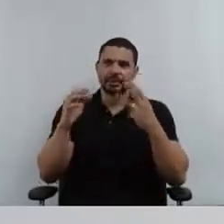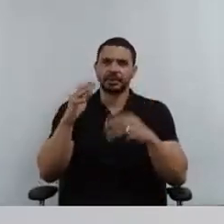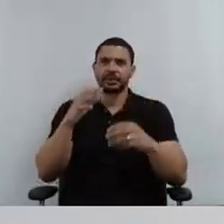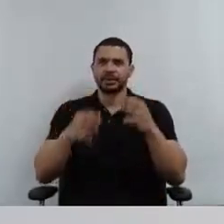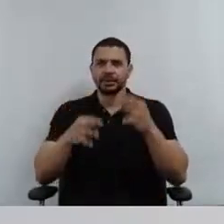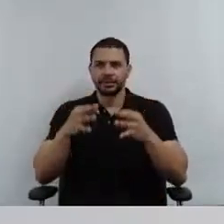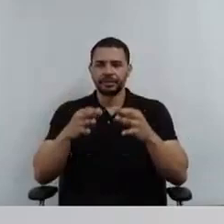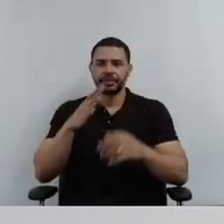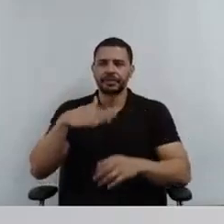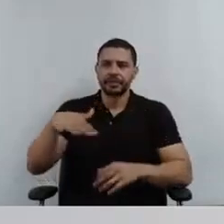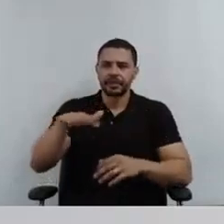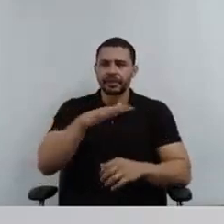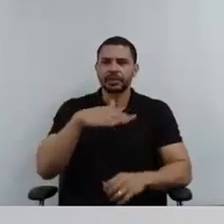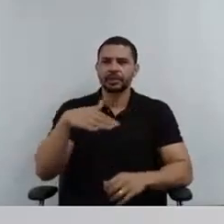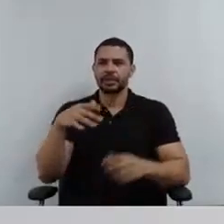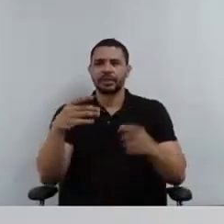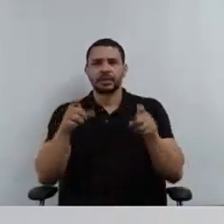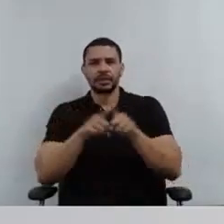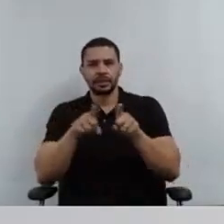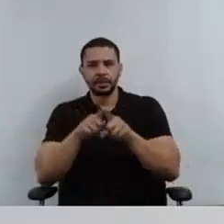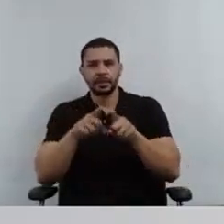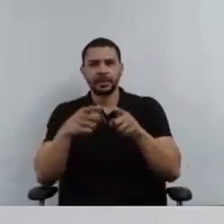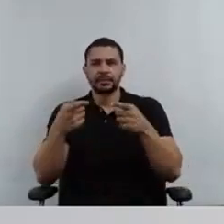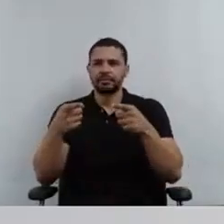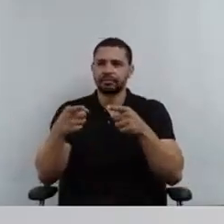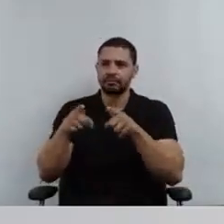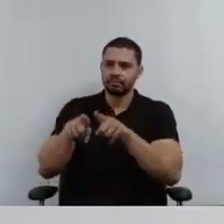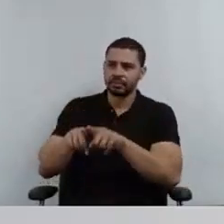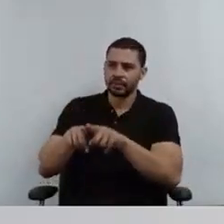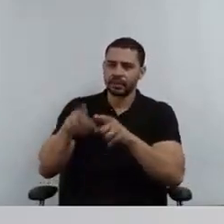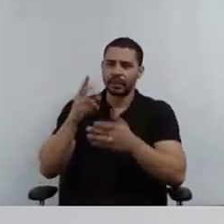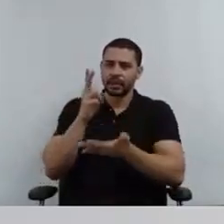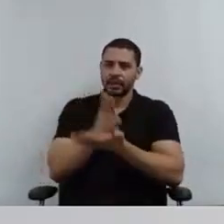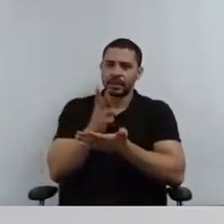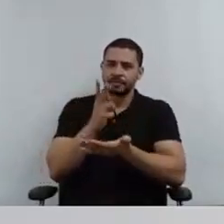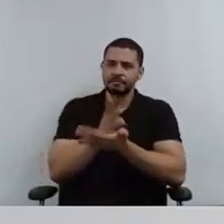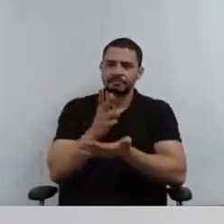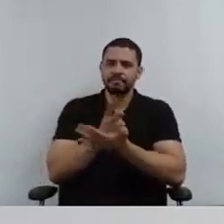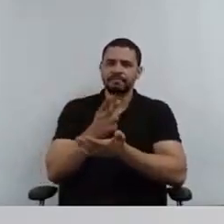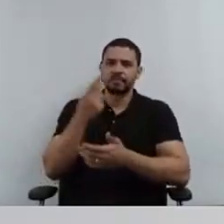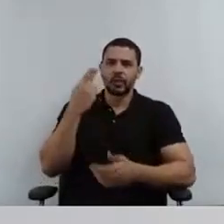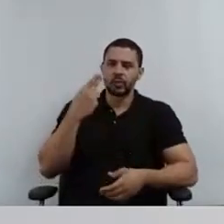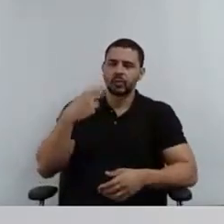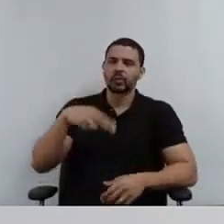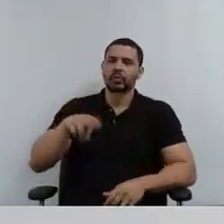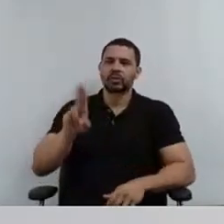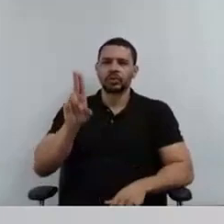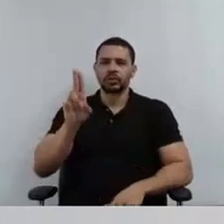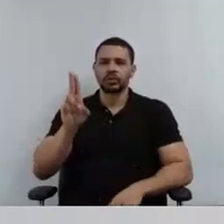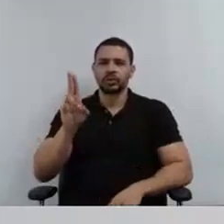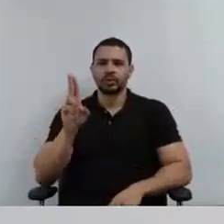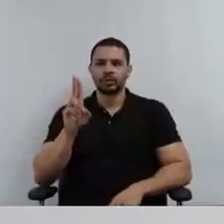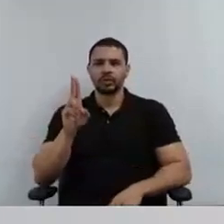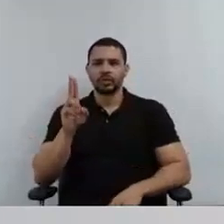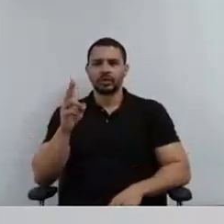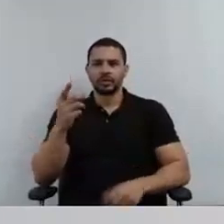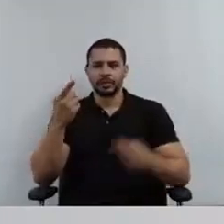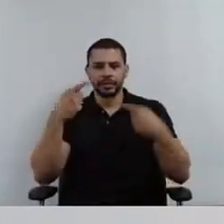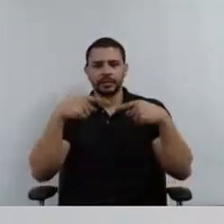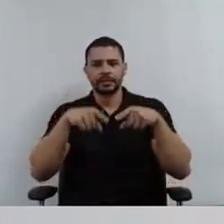assessoria de convênios vai seguir conversando aí com a Uni9, a fim de que uma parceria seja